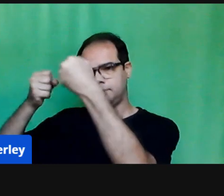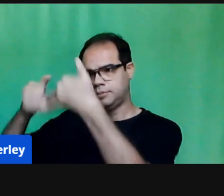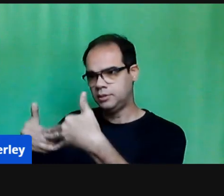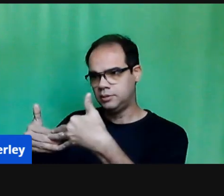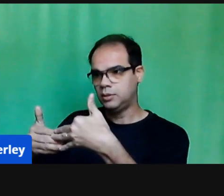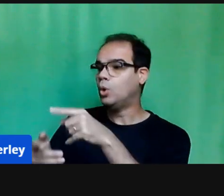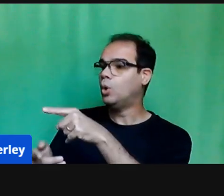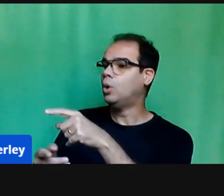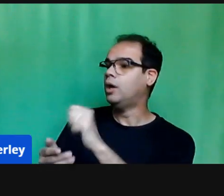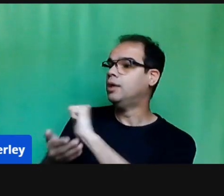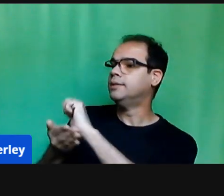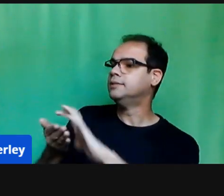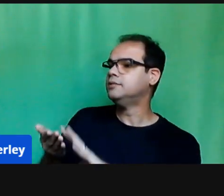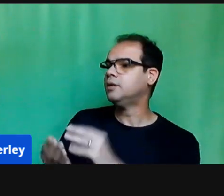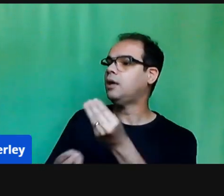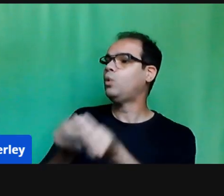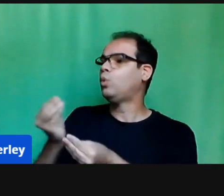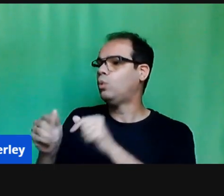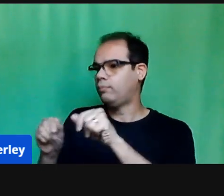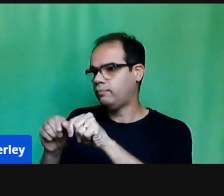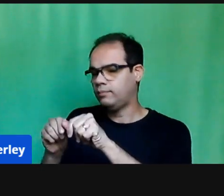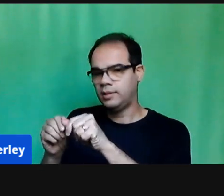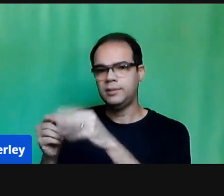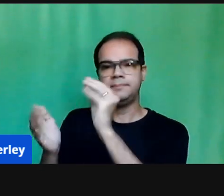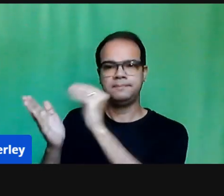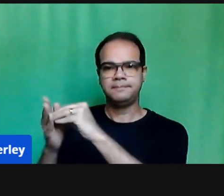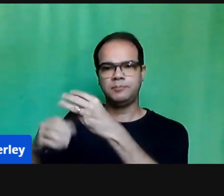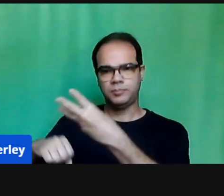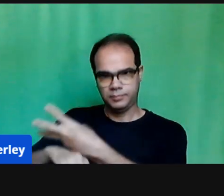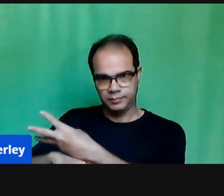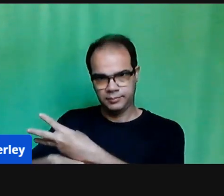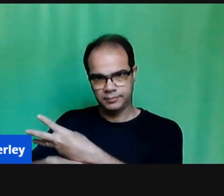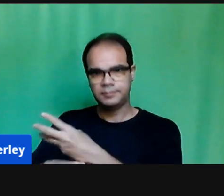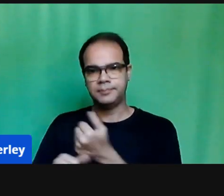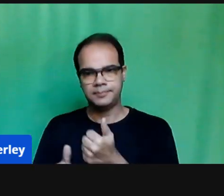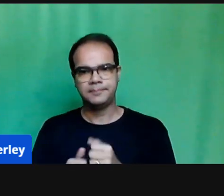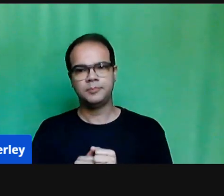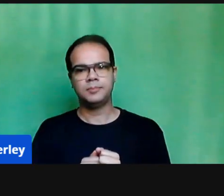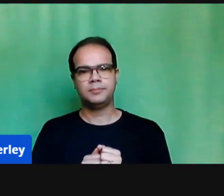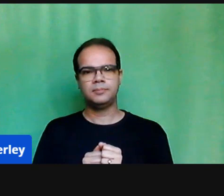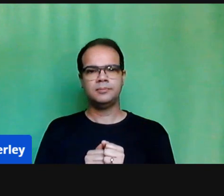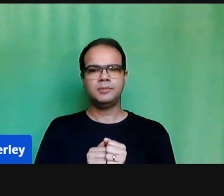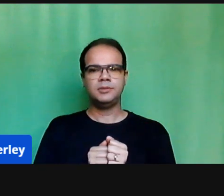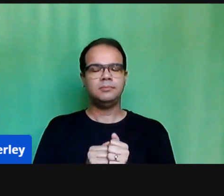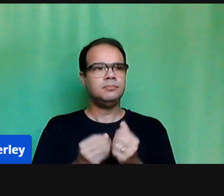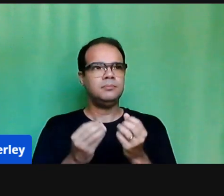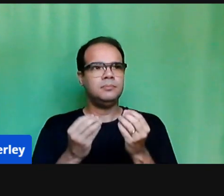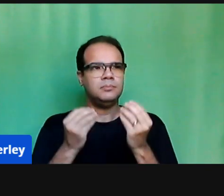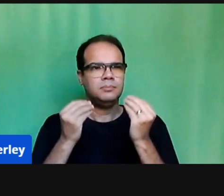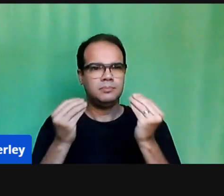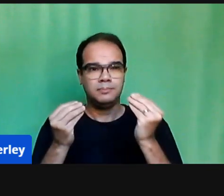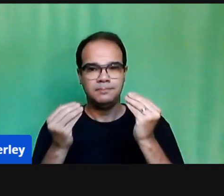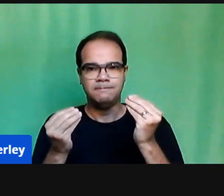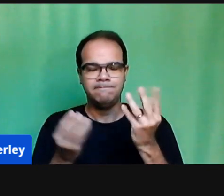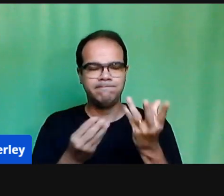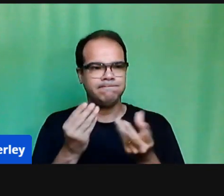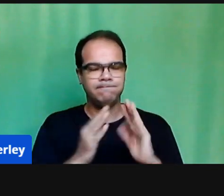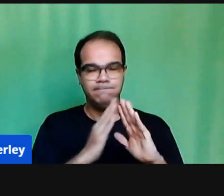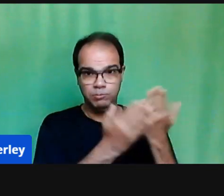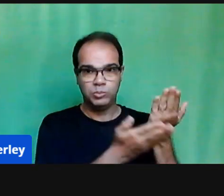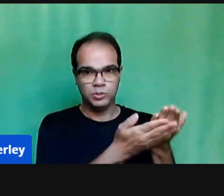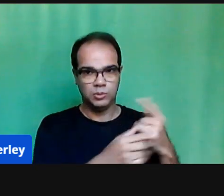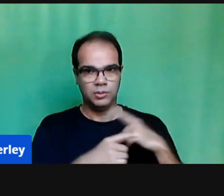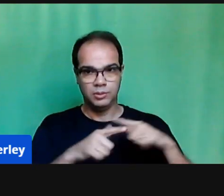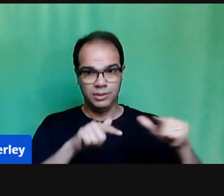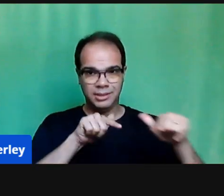Qual que é a nossa grande questão na Escola Nicolau Frageli? Manter a conectividade com o aluno, manter o vínculo.